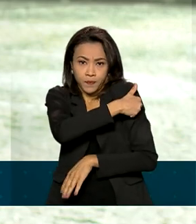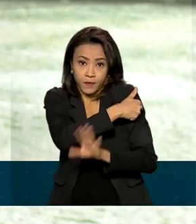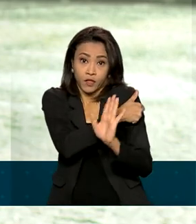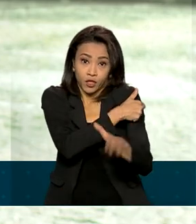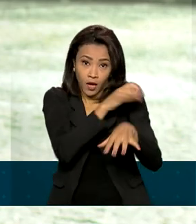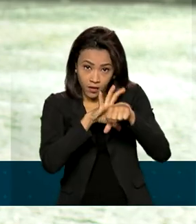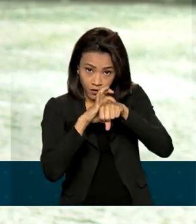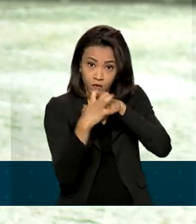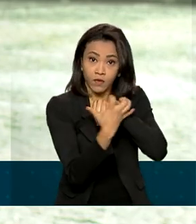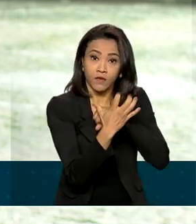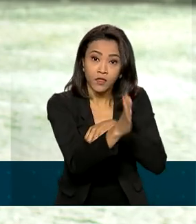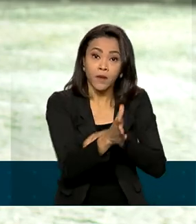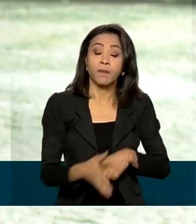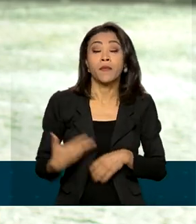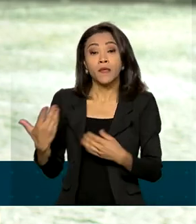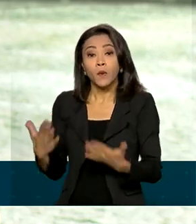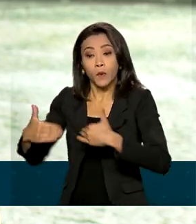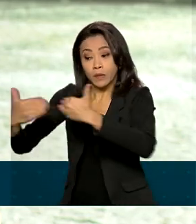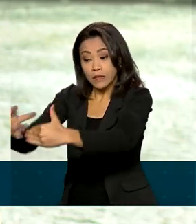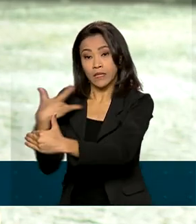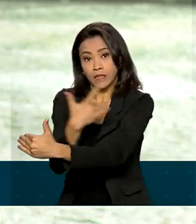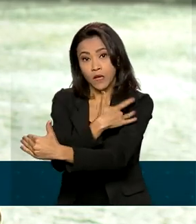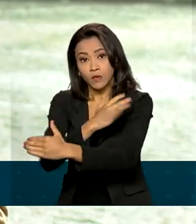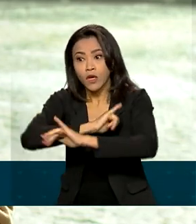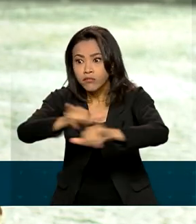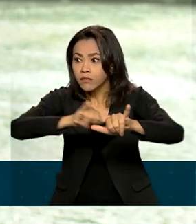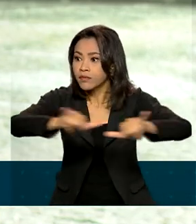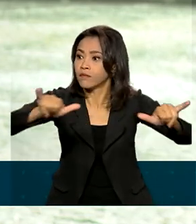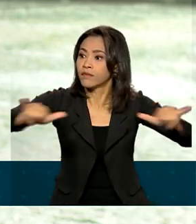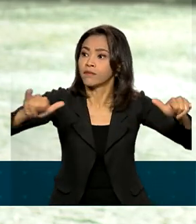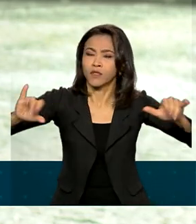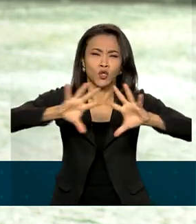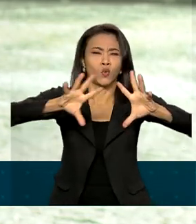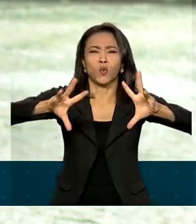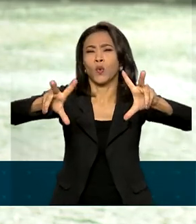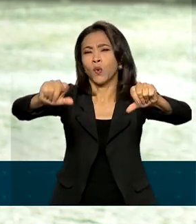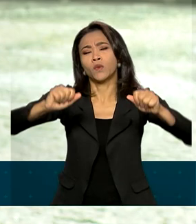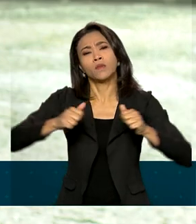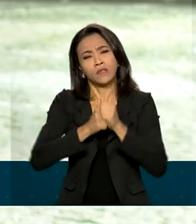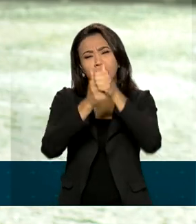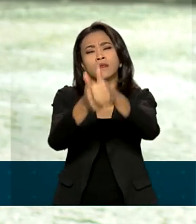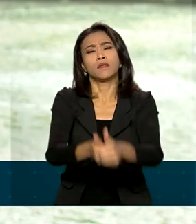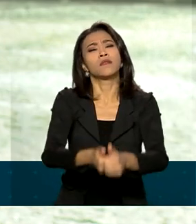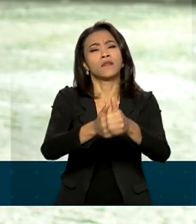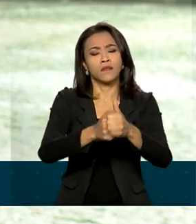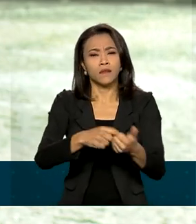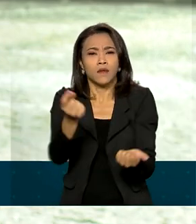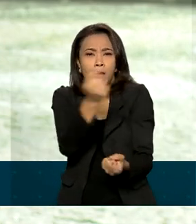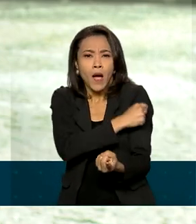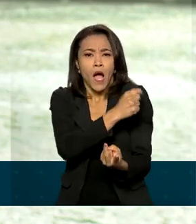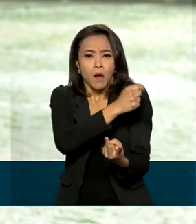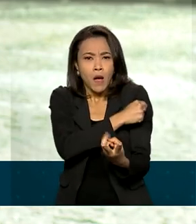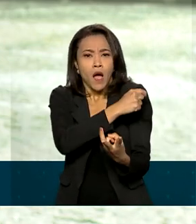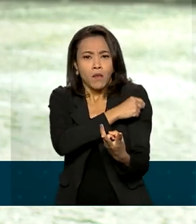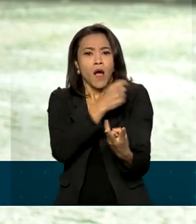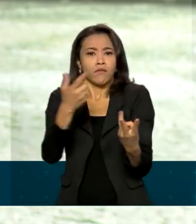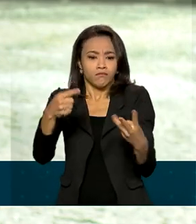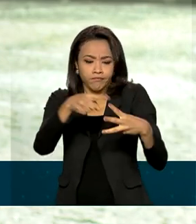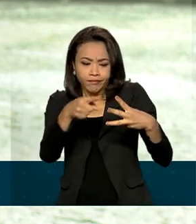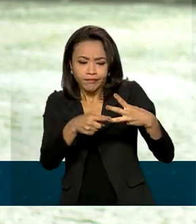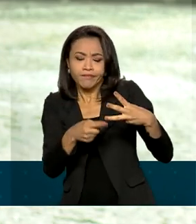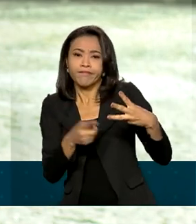reforça, então, a importância de toda a população completar o esquema vacinal. Até agora, mais de